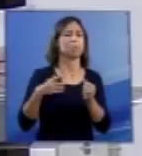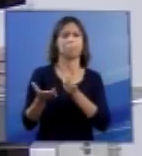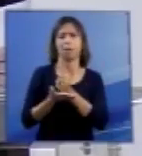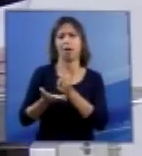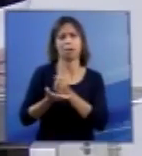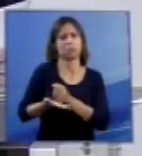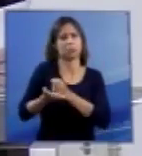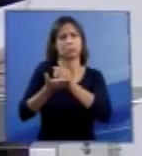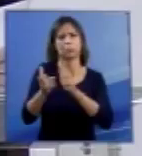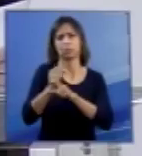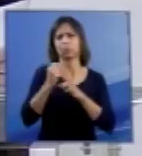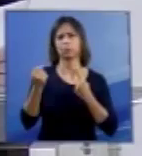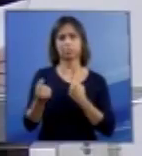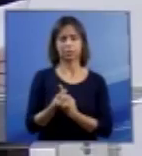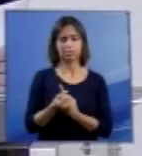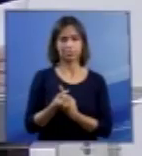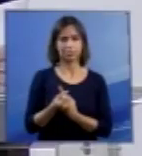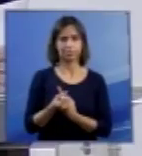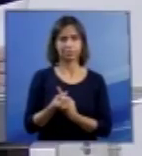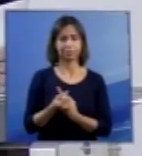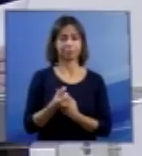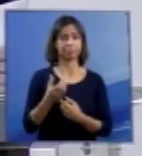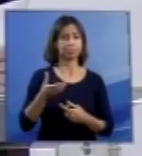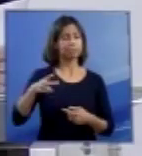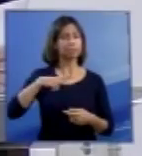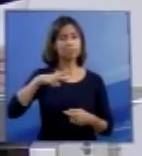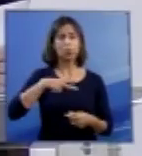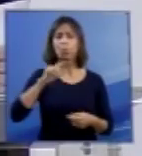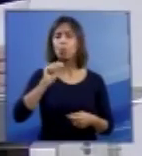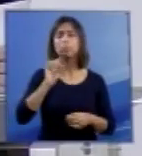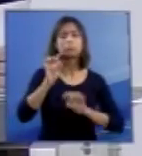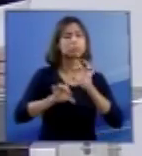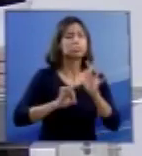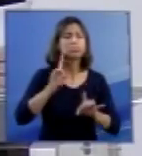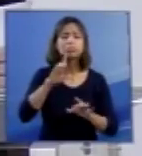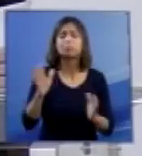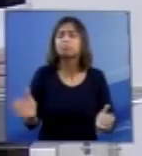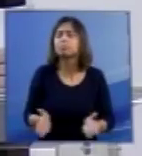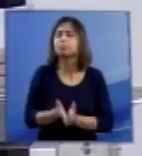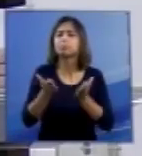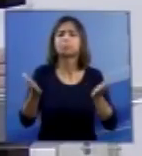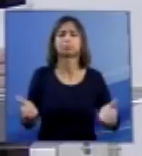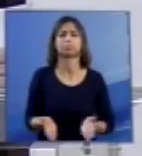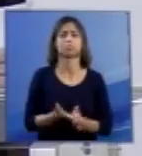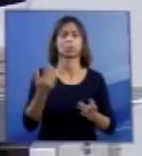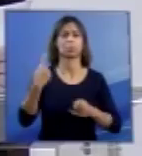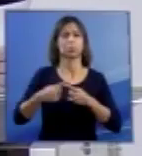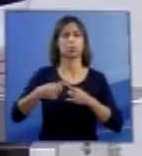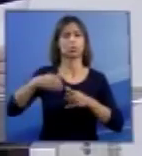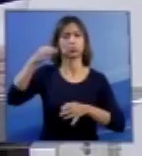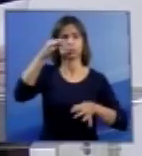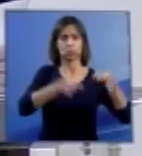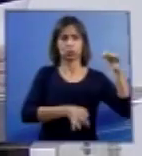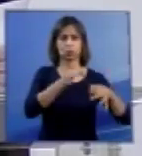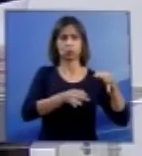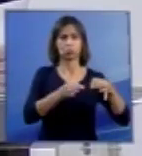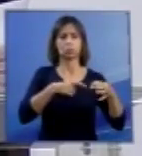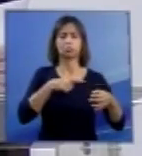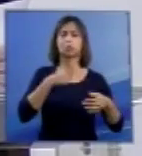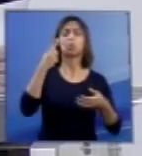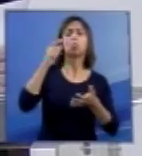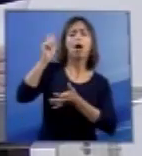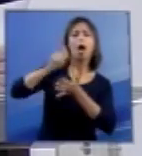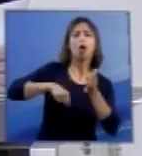atendendo particularmente as mulheres pobres para quem a autorização judicial é condição de